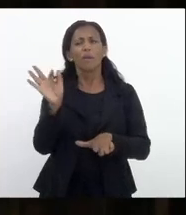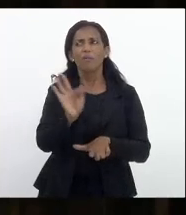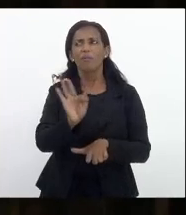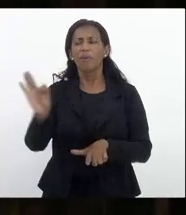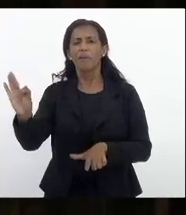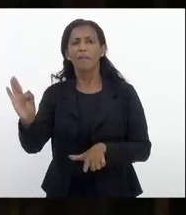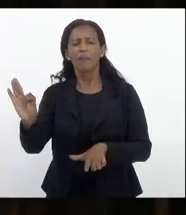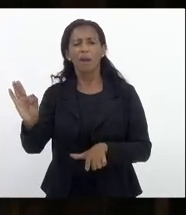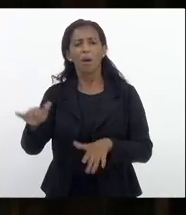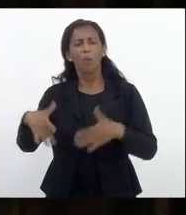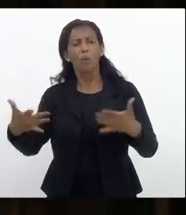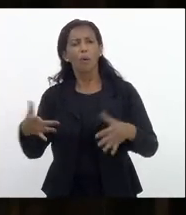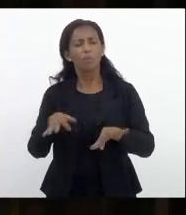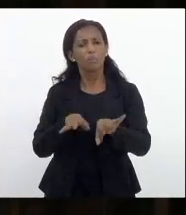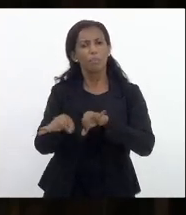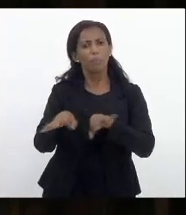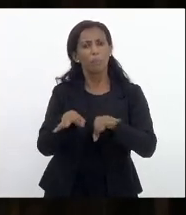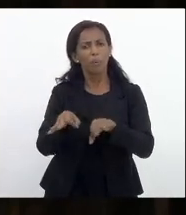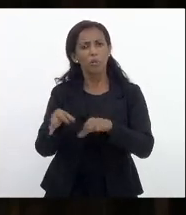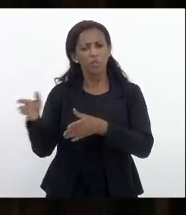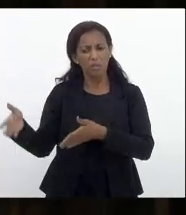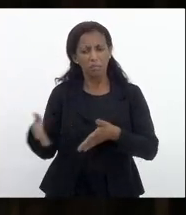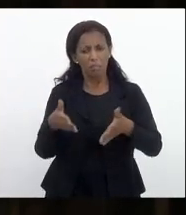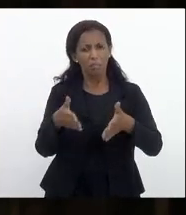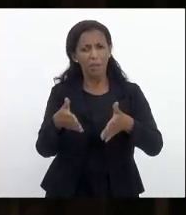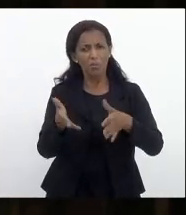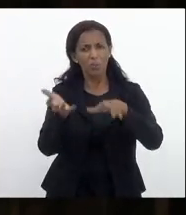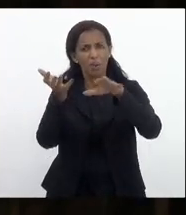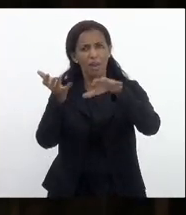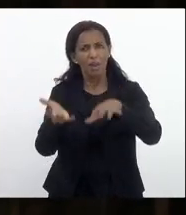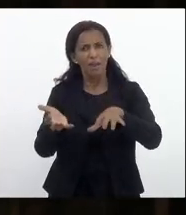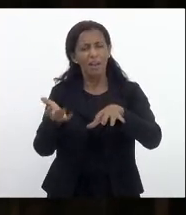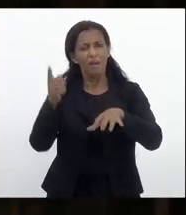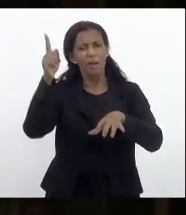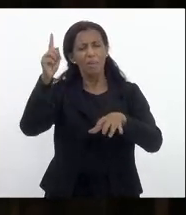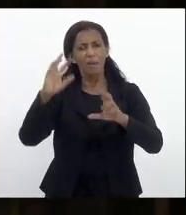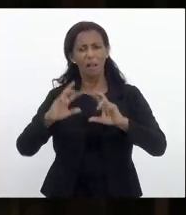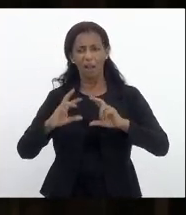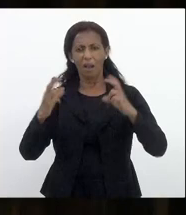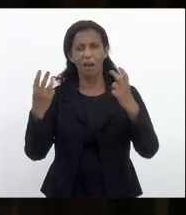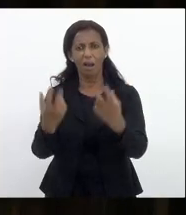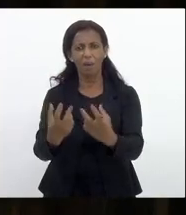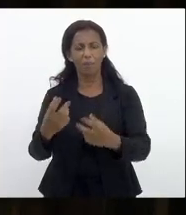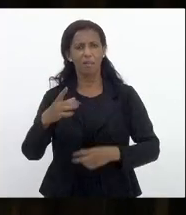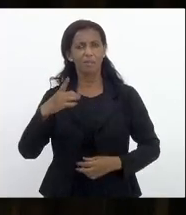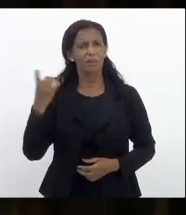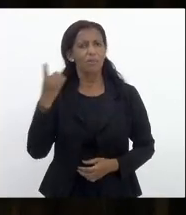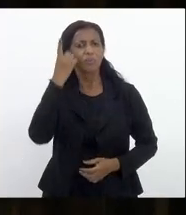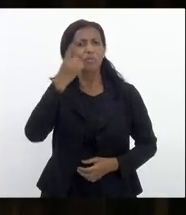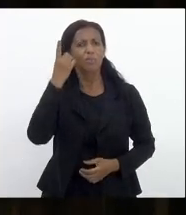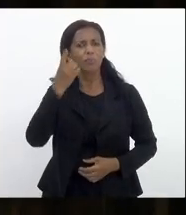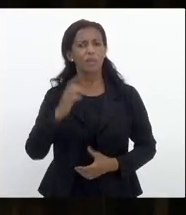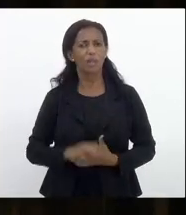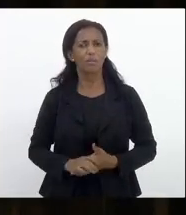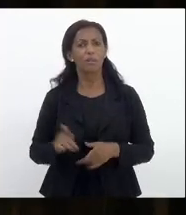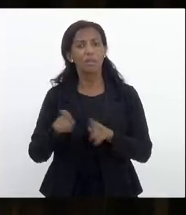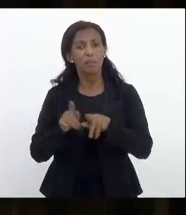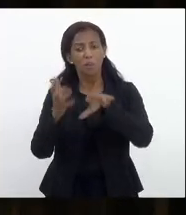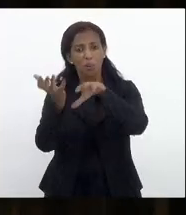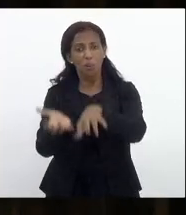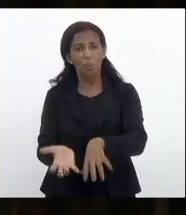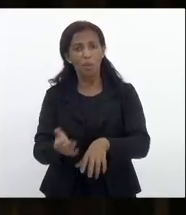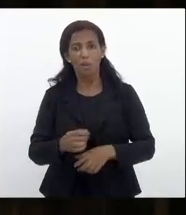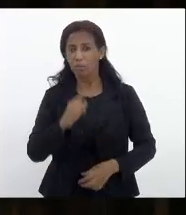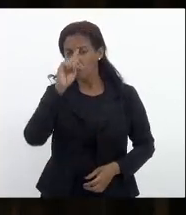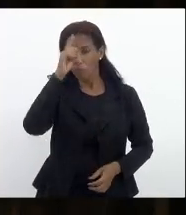esse projeto passou na Câmara dos Deputados e do Congresso Nacional porque isso não